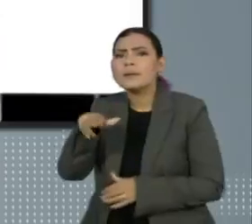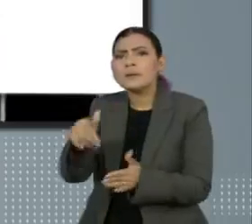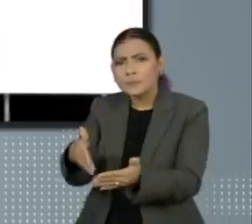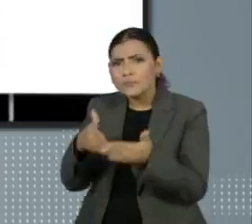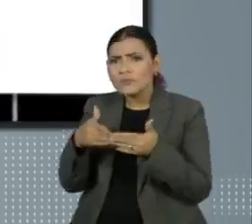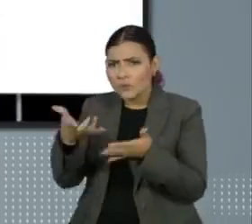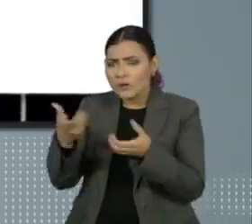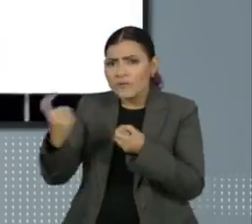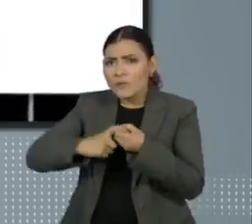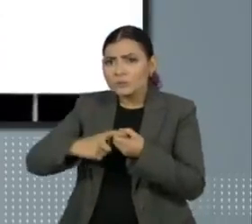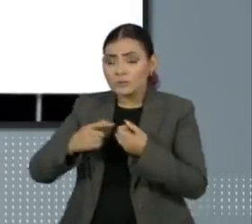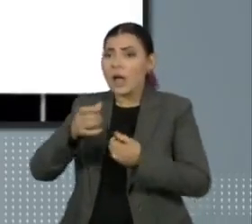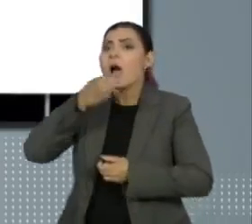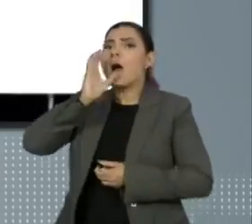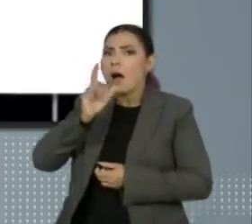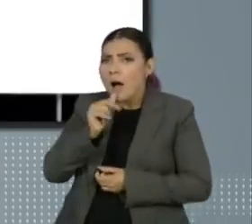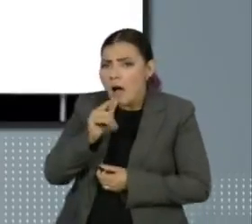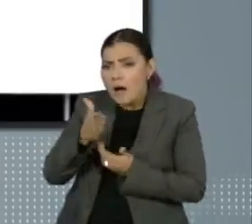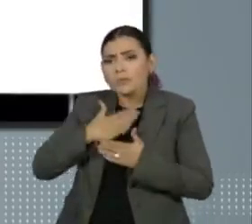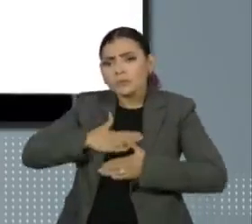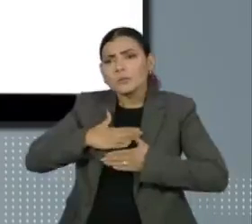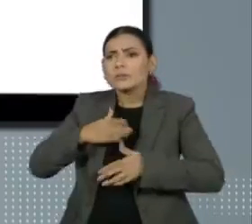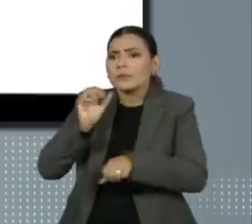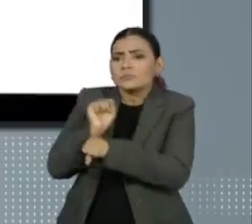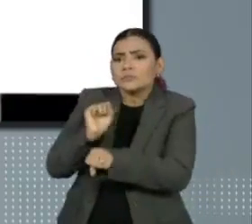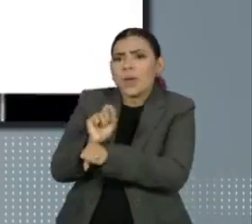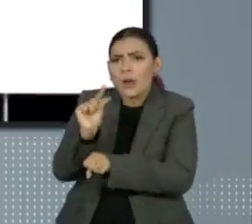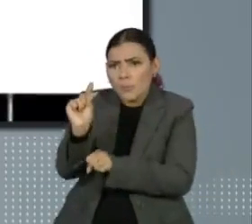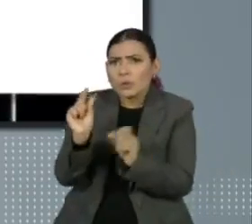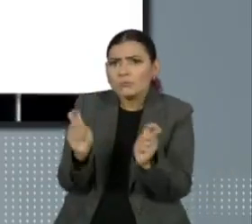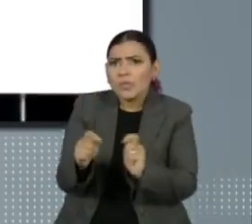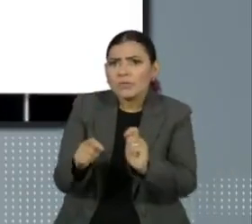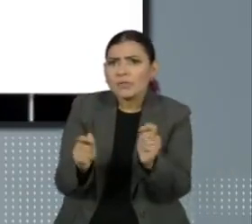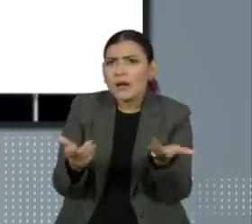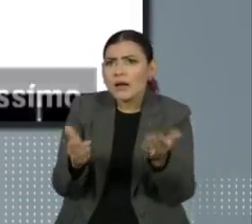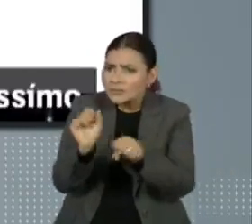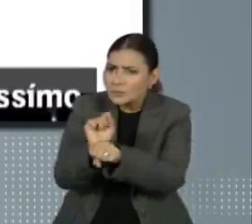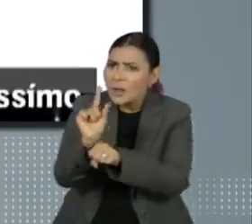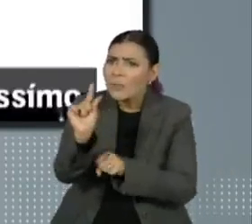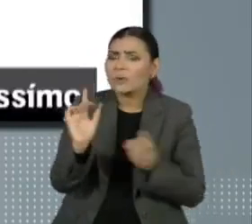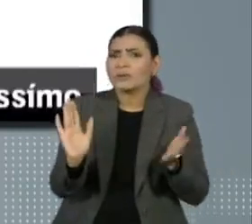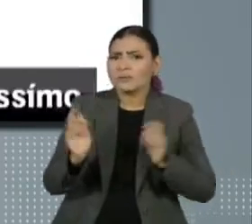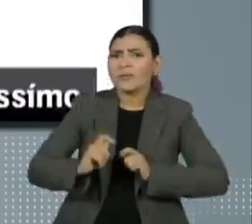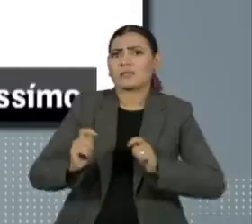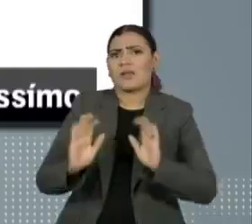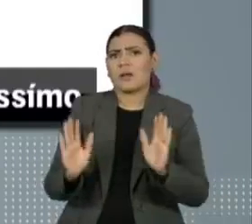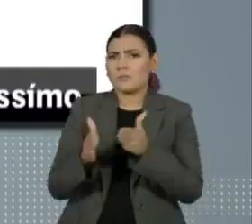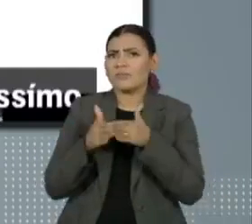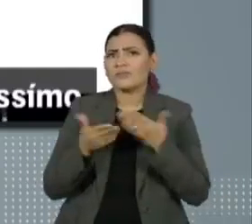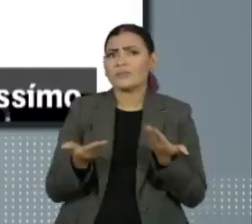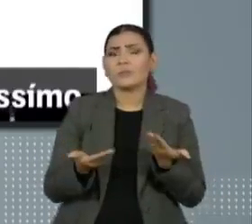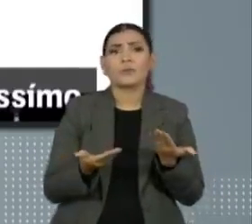quiser recompor aí, tomar uma água, a gente suspende o atá, não tem problema, tá? Eu só peço que... Excelente,